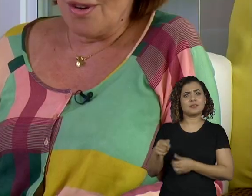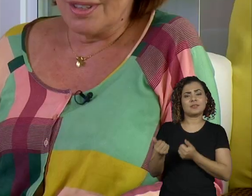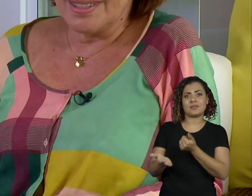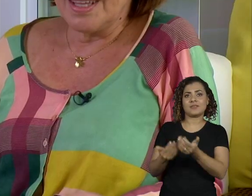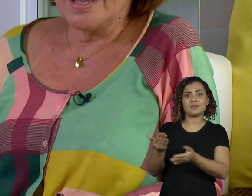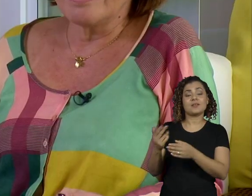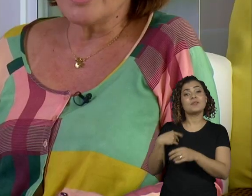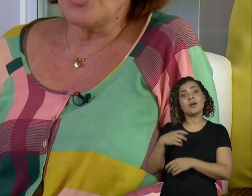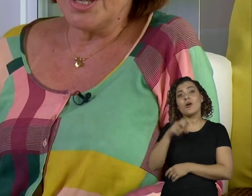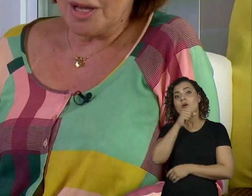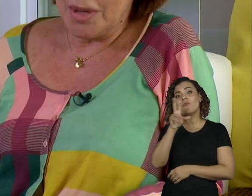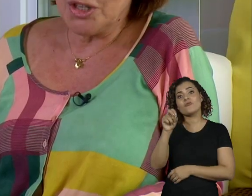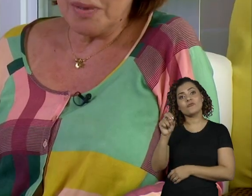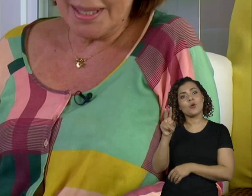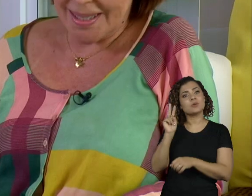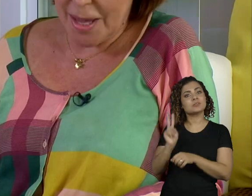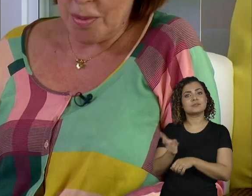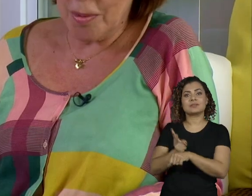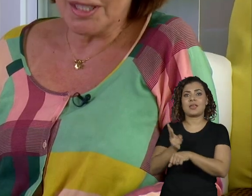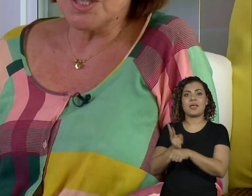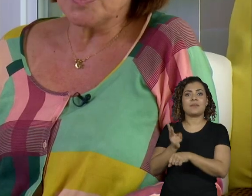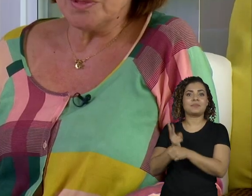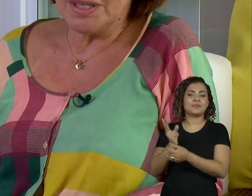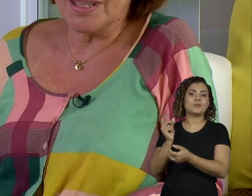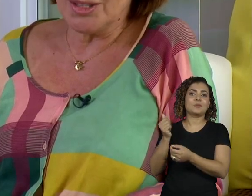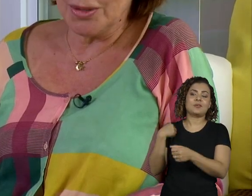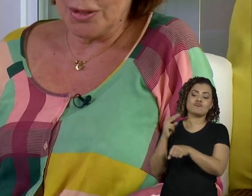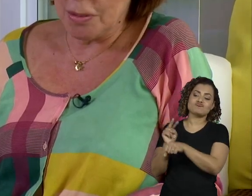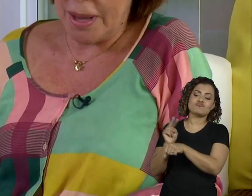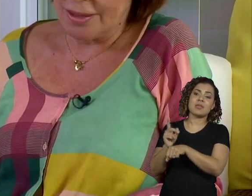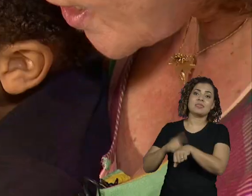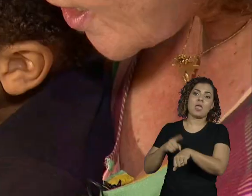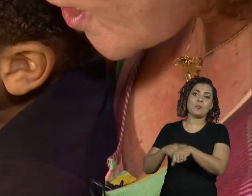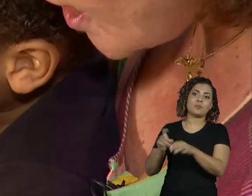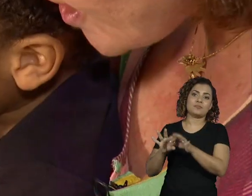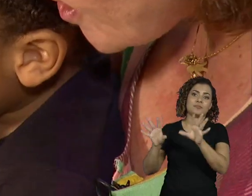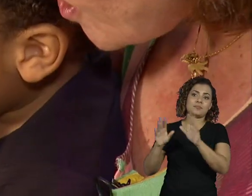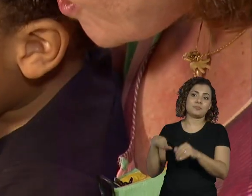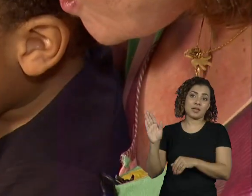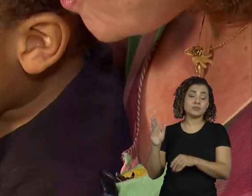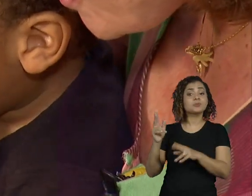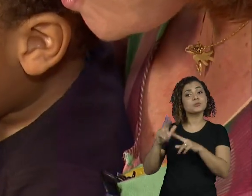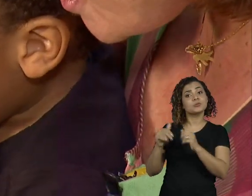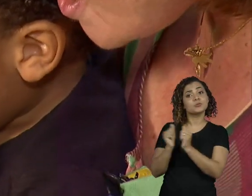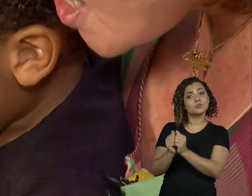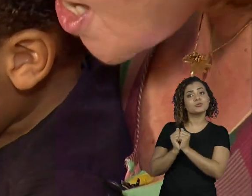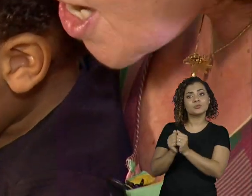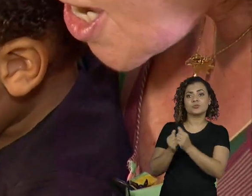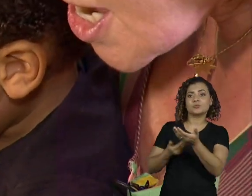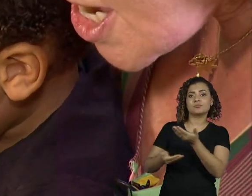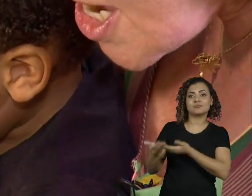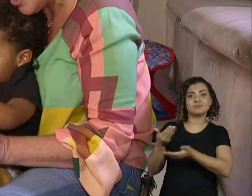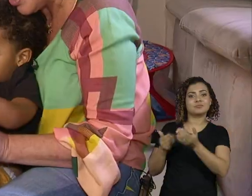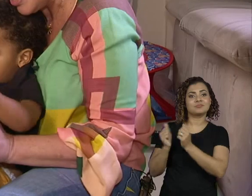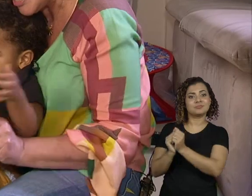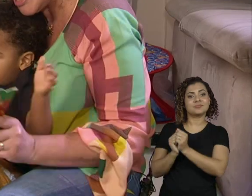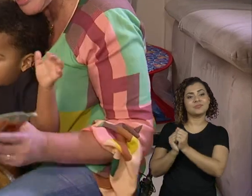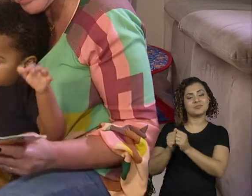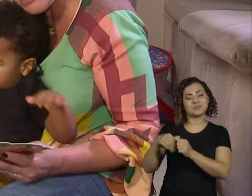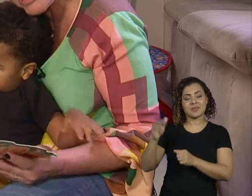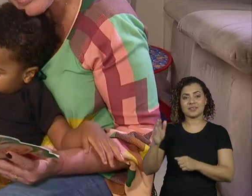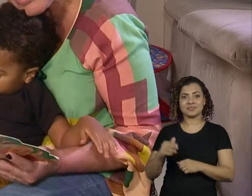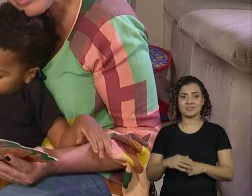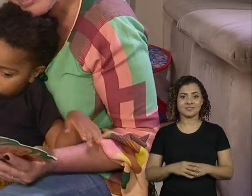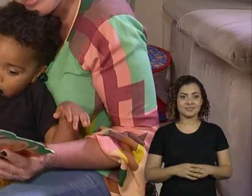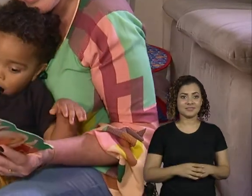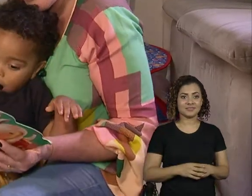Os avós têm, teoricamente, mais tempo, mais disponibilidade do que os pais. O tempo que eu estou com o Caio, estou com ele, completamente. Olha que